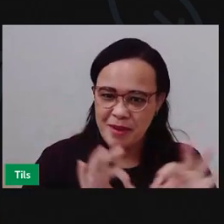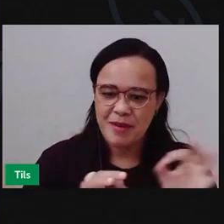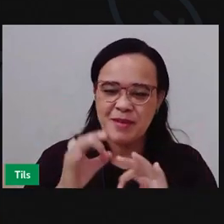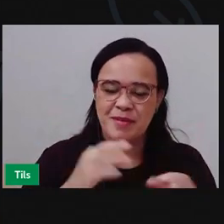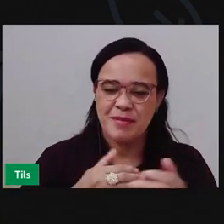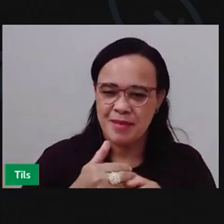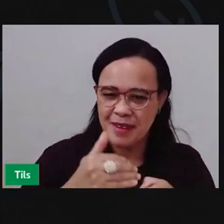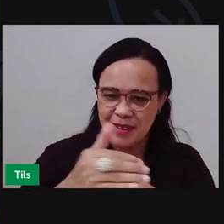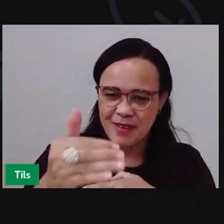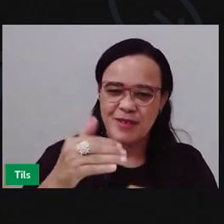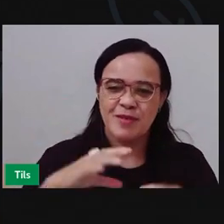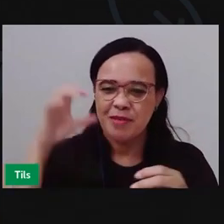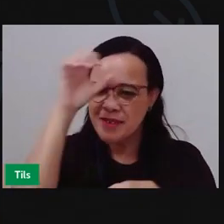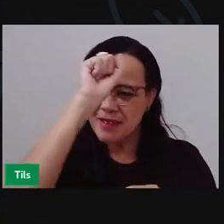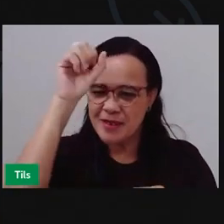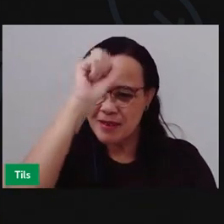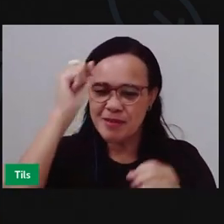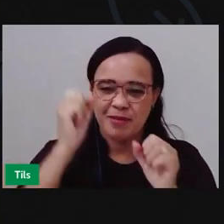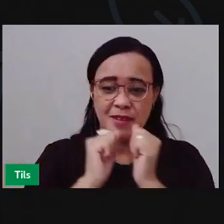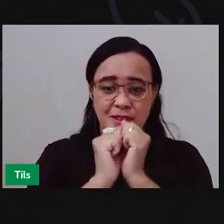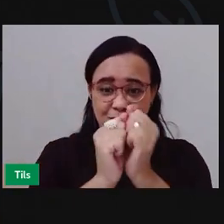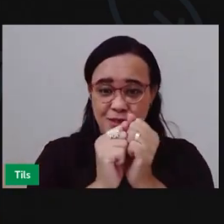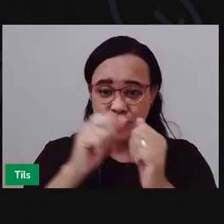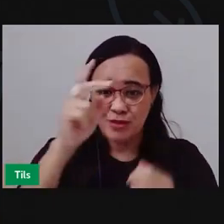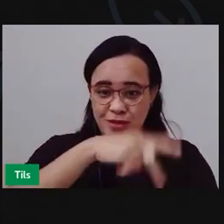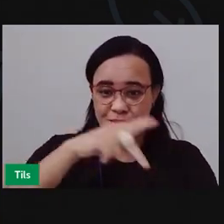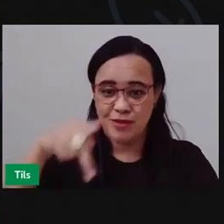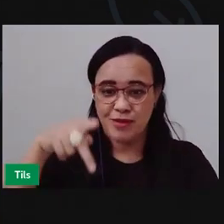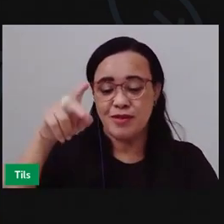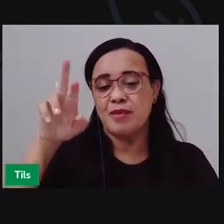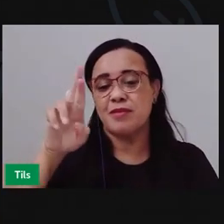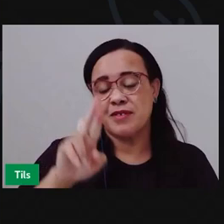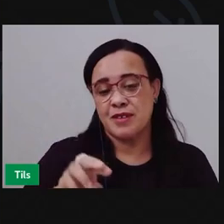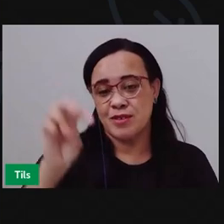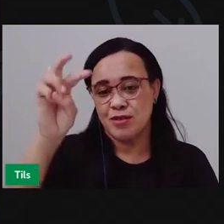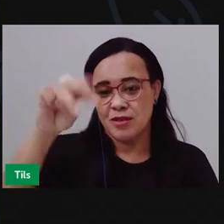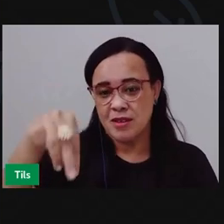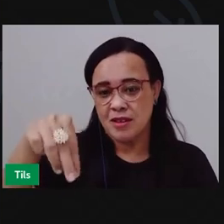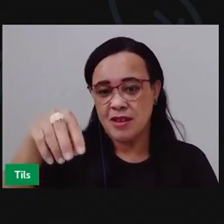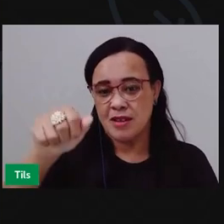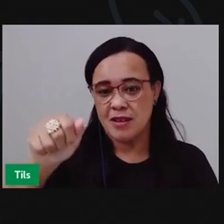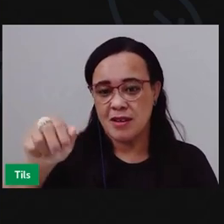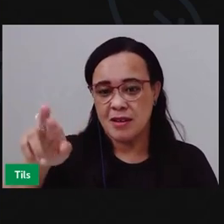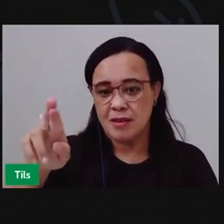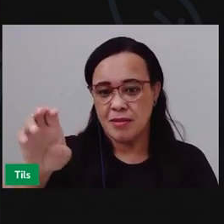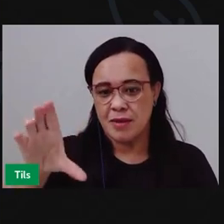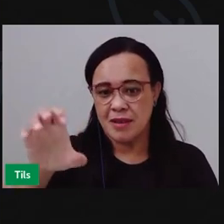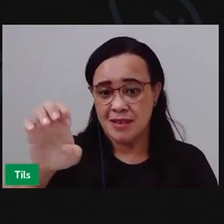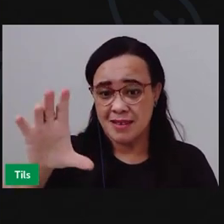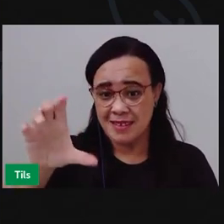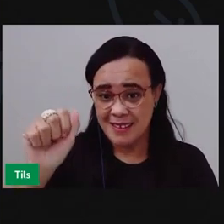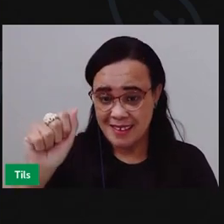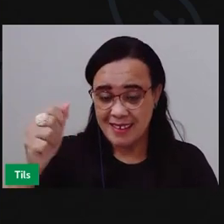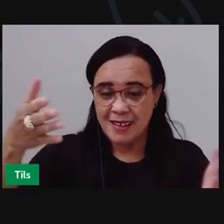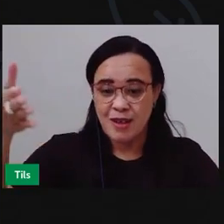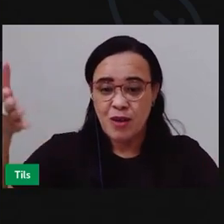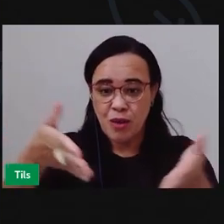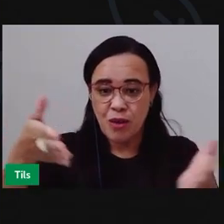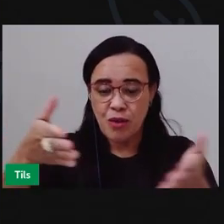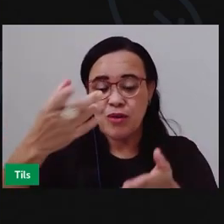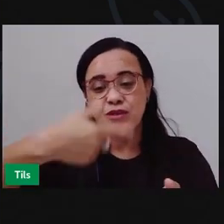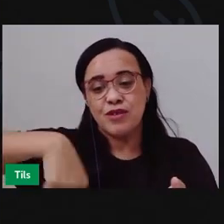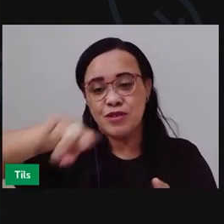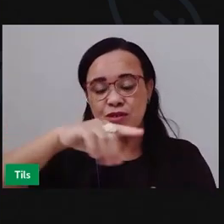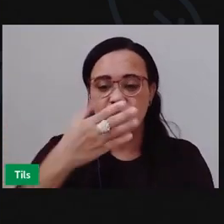momento de aprendizagens aqui comigo, Pró-Marcela? Hoje nós teremos aula